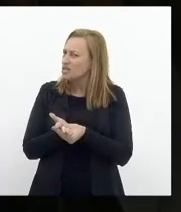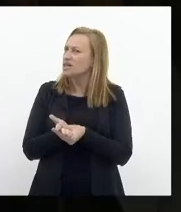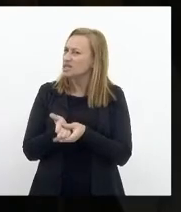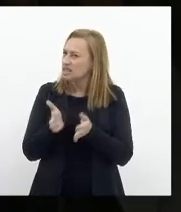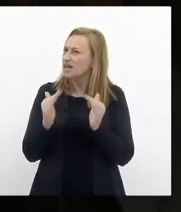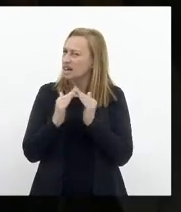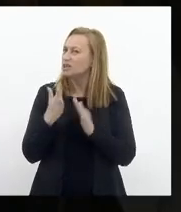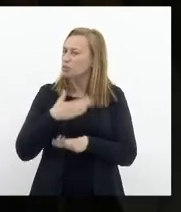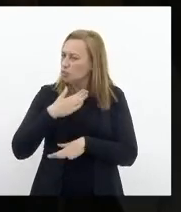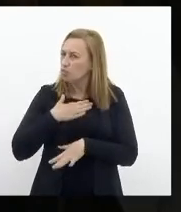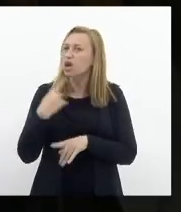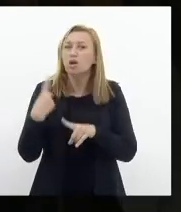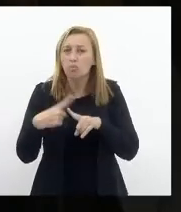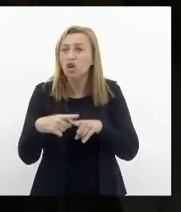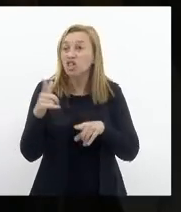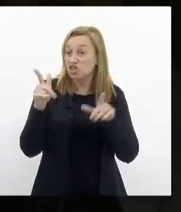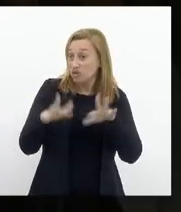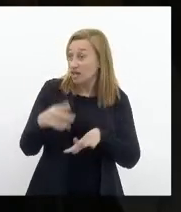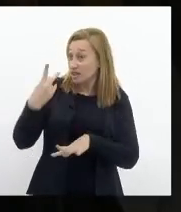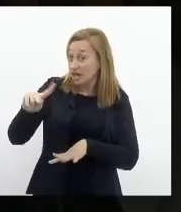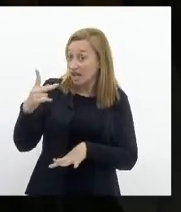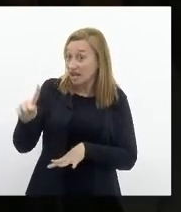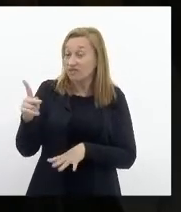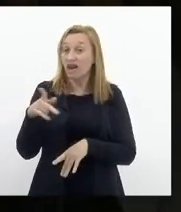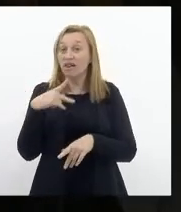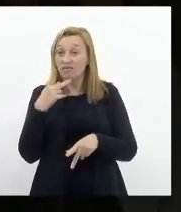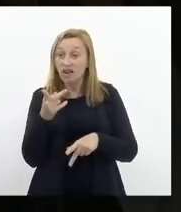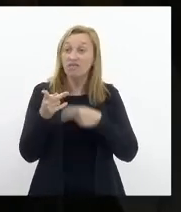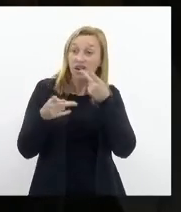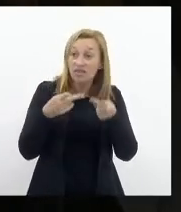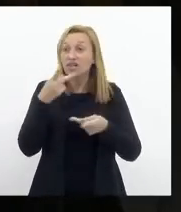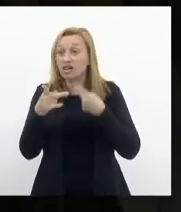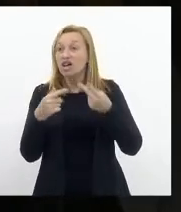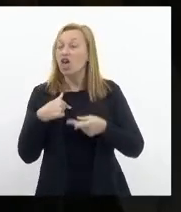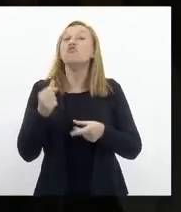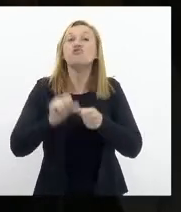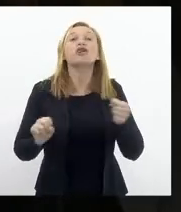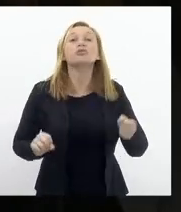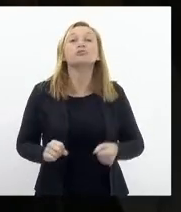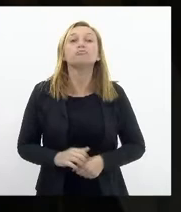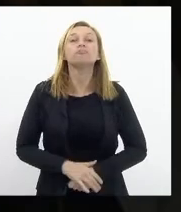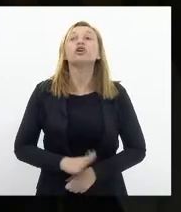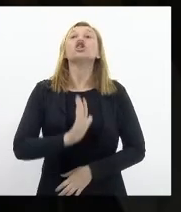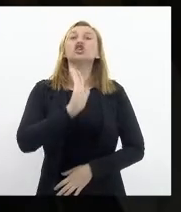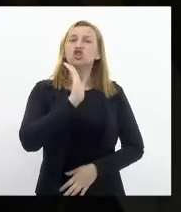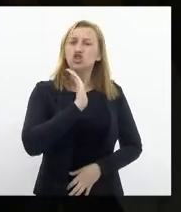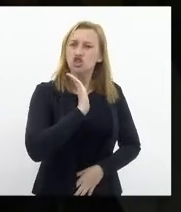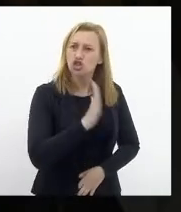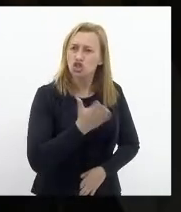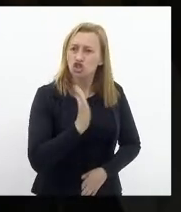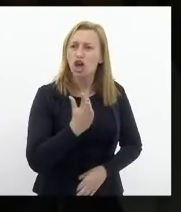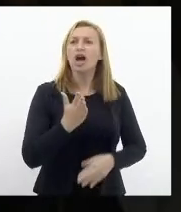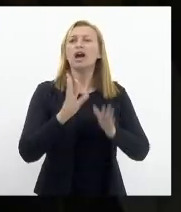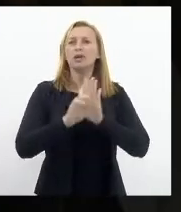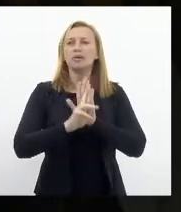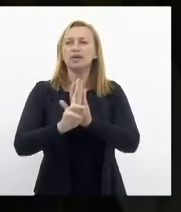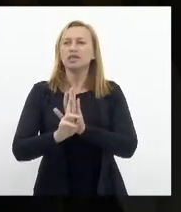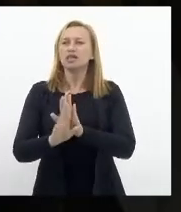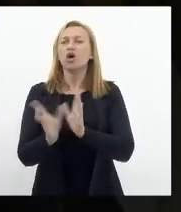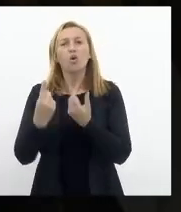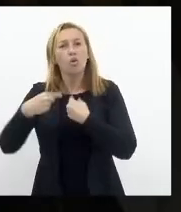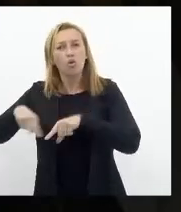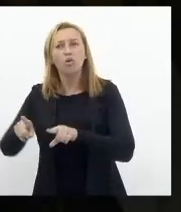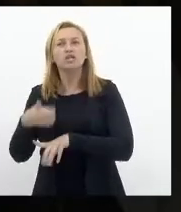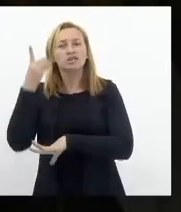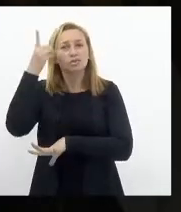casa por mim, porque é diferente dela, ao invés de ficar só bravatando, eu faço. Eu já ingressei com uma representação contra essa deputada